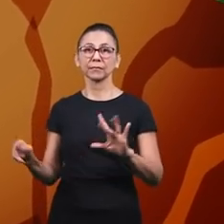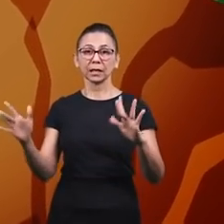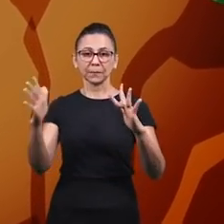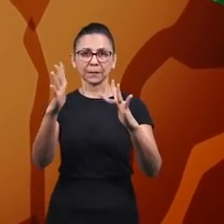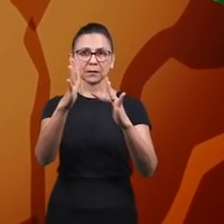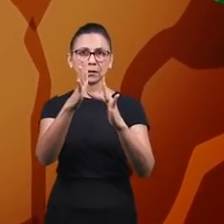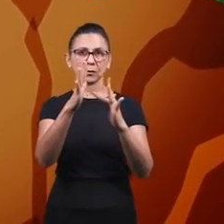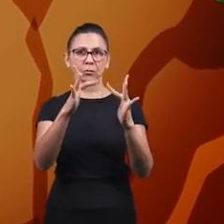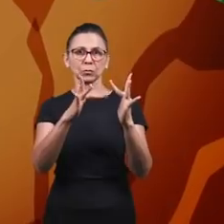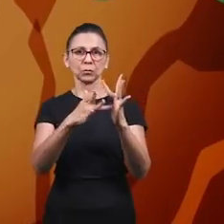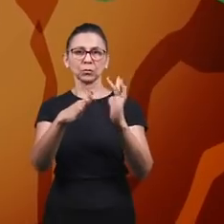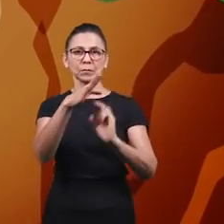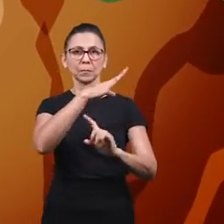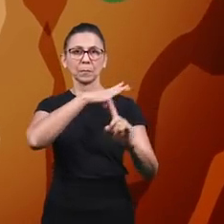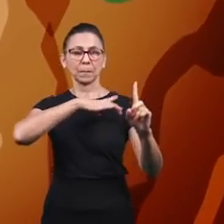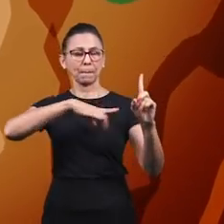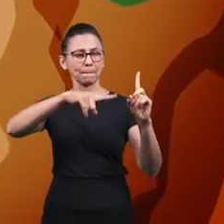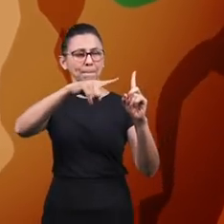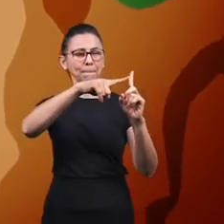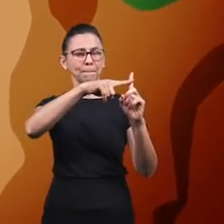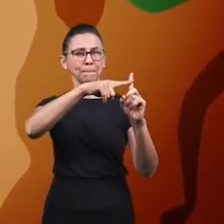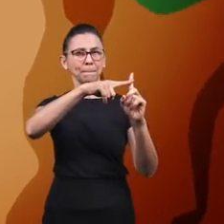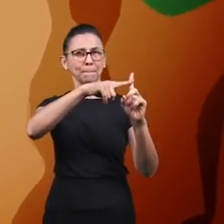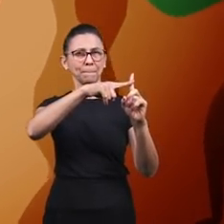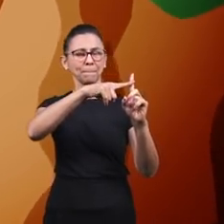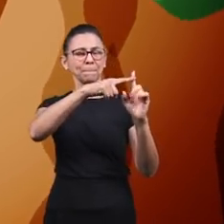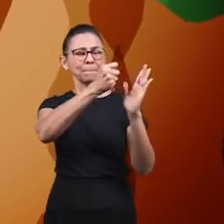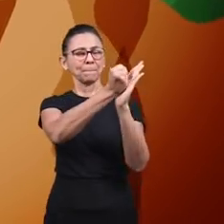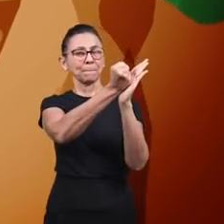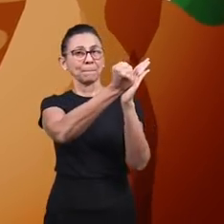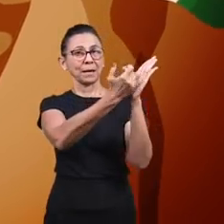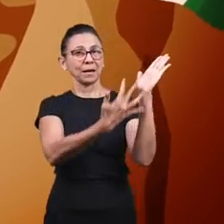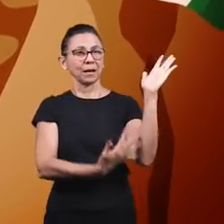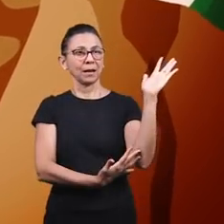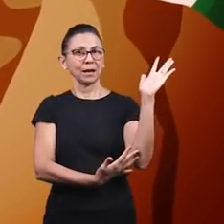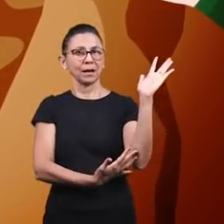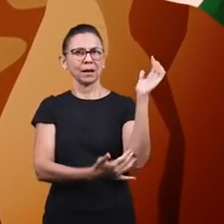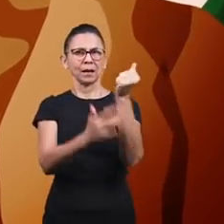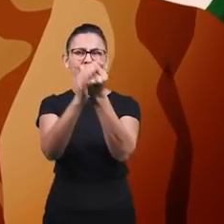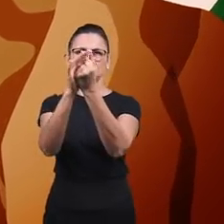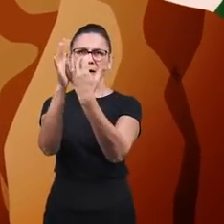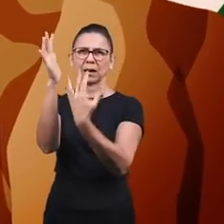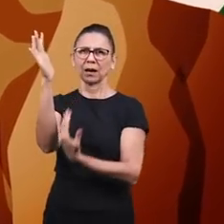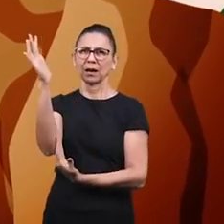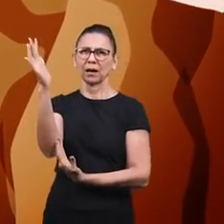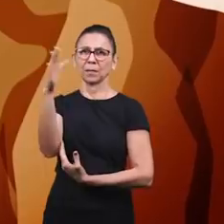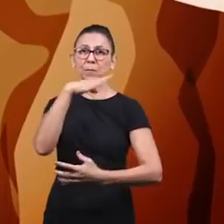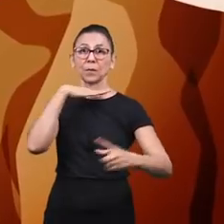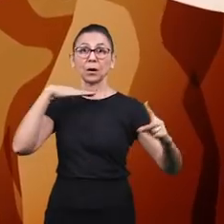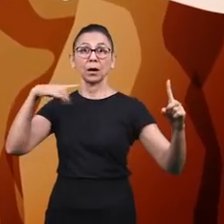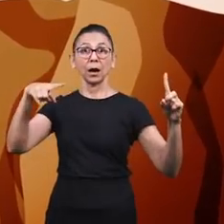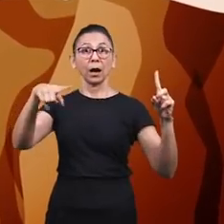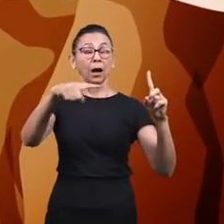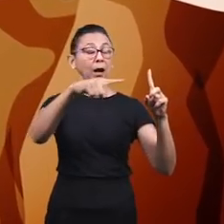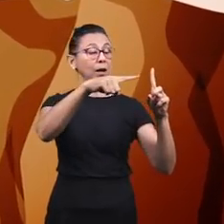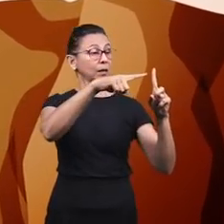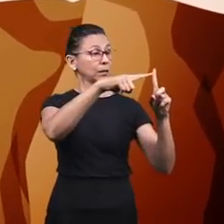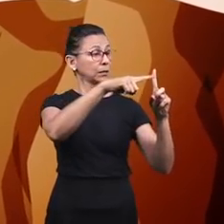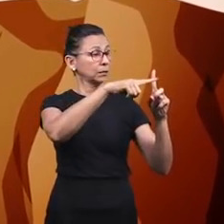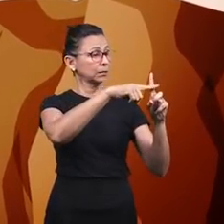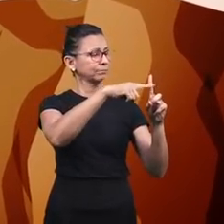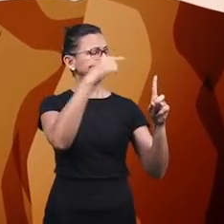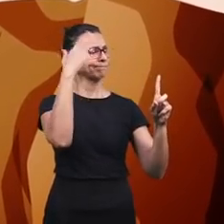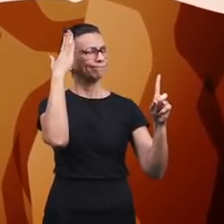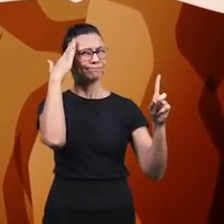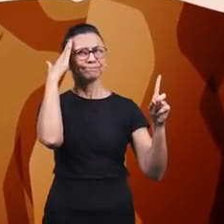Sei que na cruz seu sangue perdeu Morreu ali meu